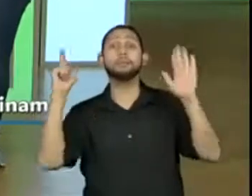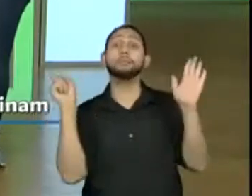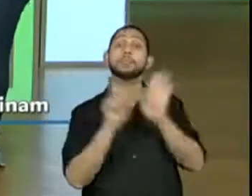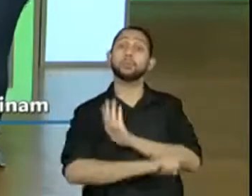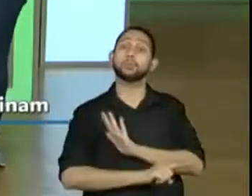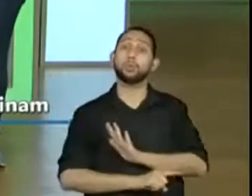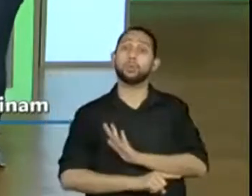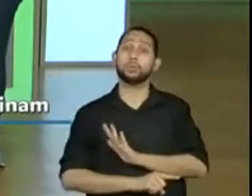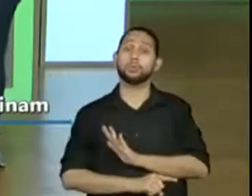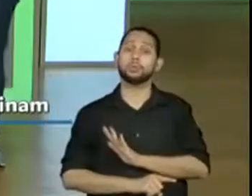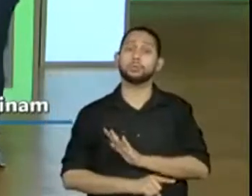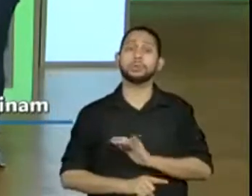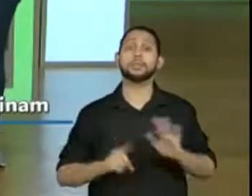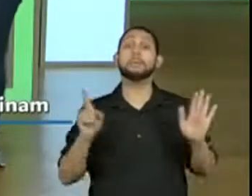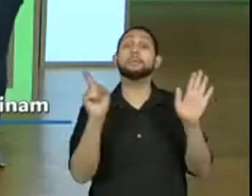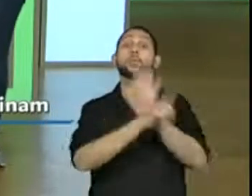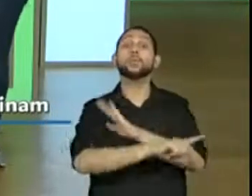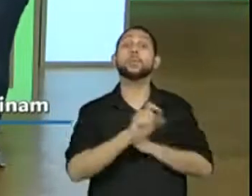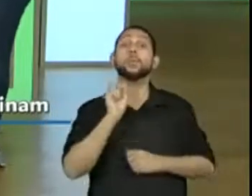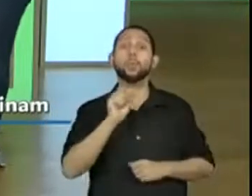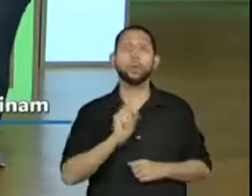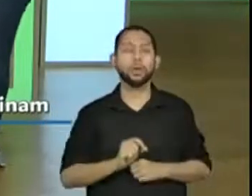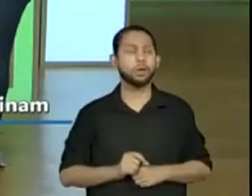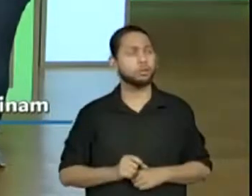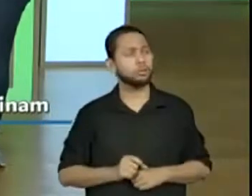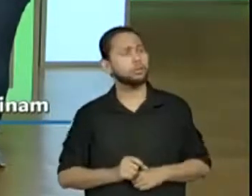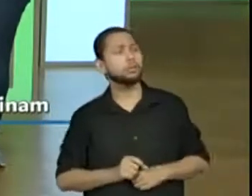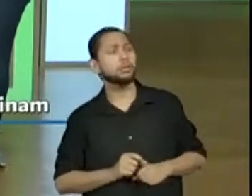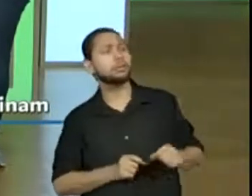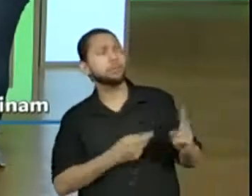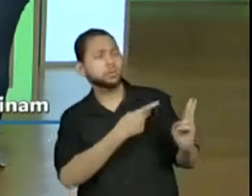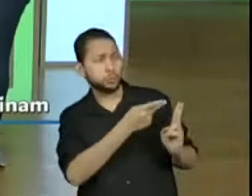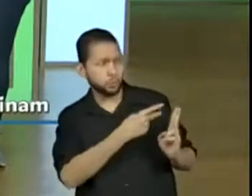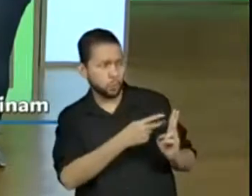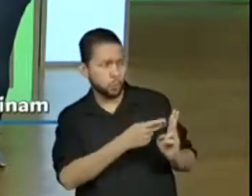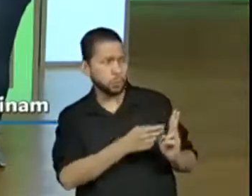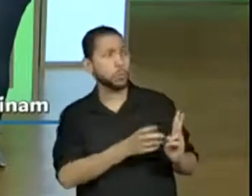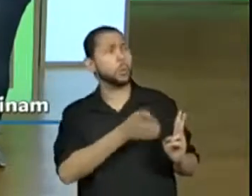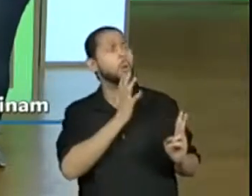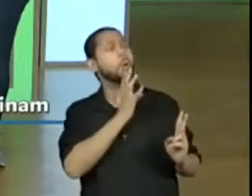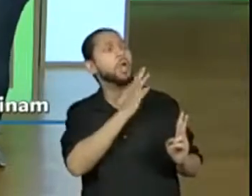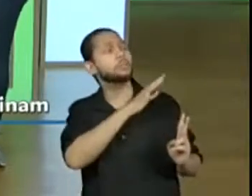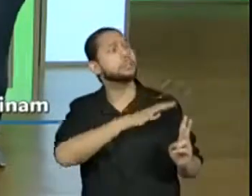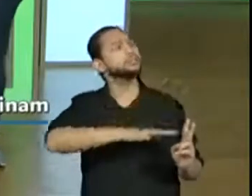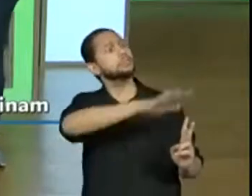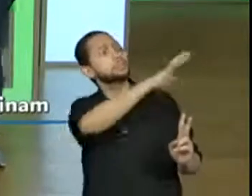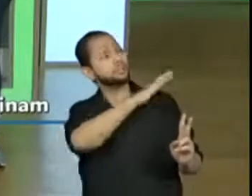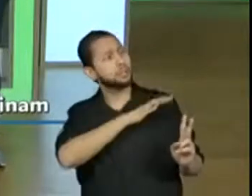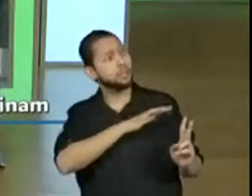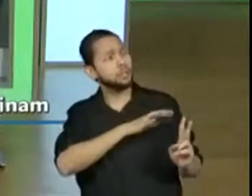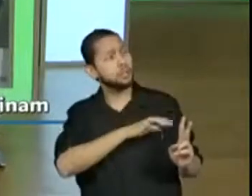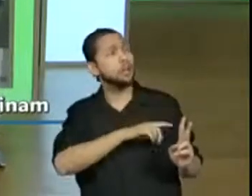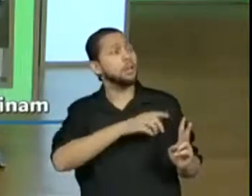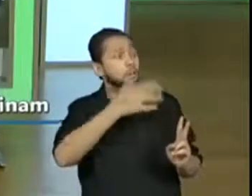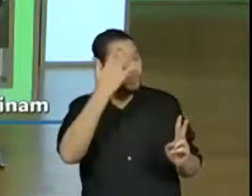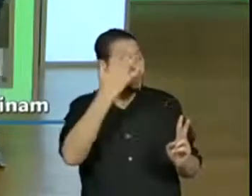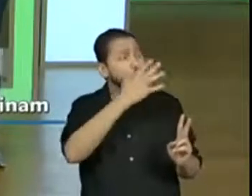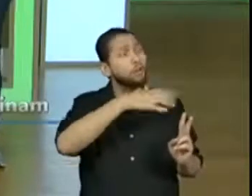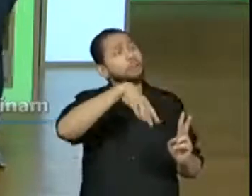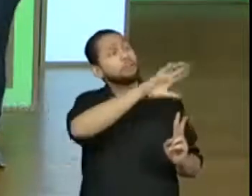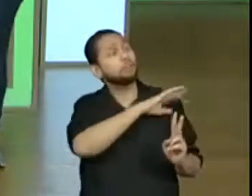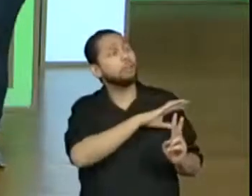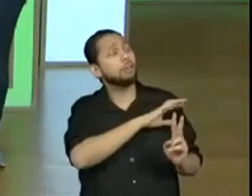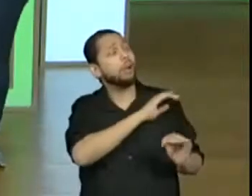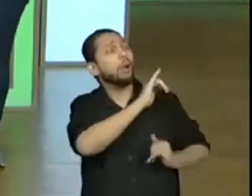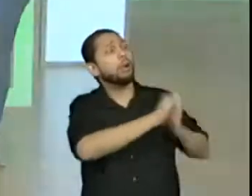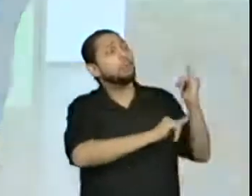rei dos macacos. Que ele queria saber o que estavam falando dele por aí, né? A professora Bruna colocou, perguntou, o que dizem de mim no